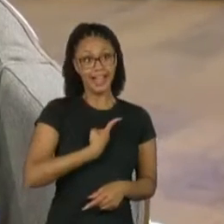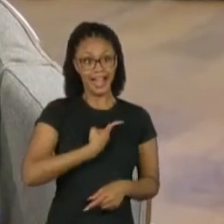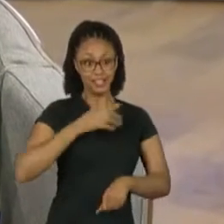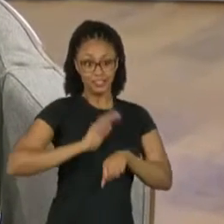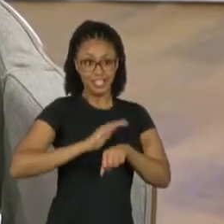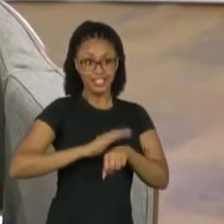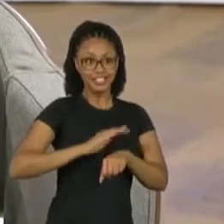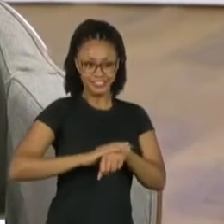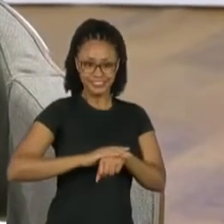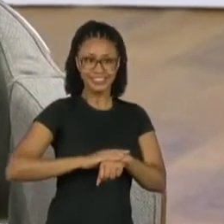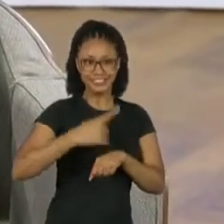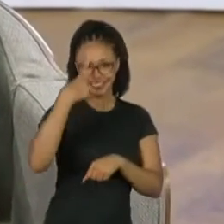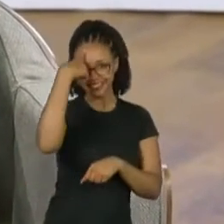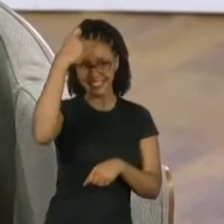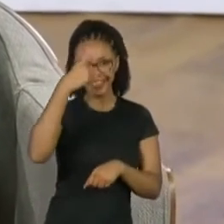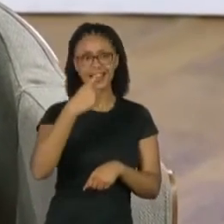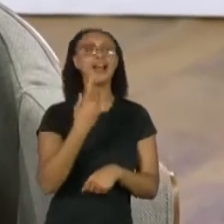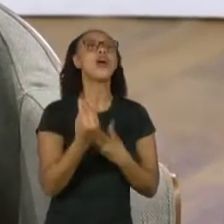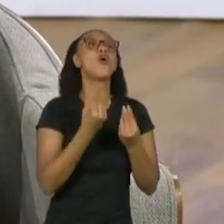é por aí.